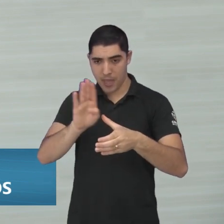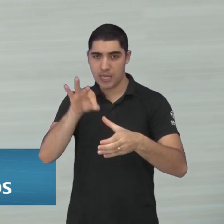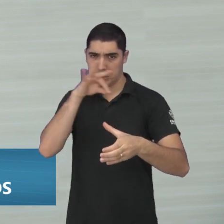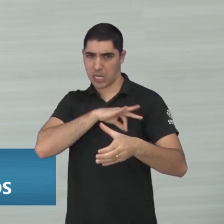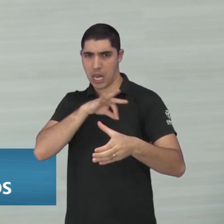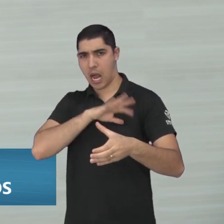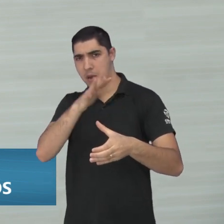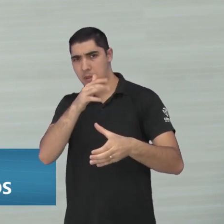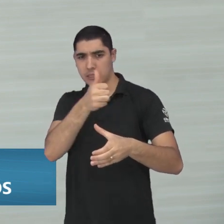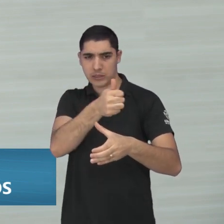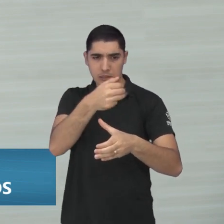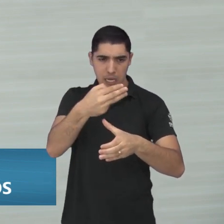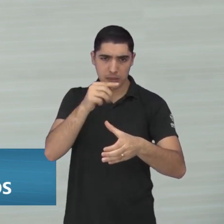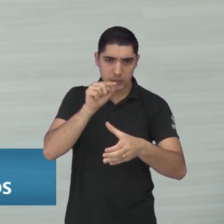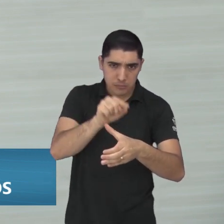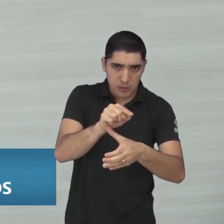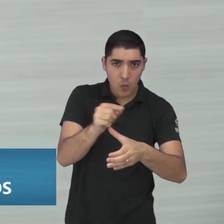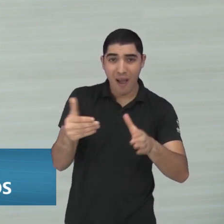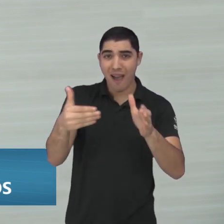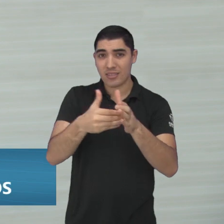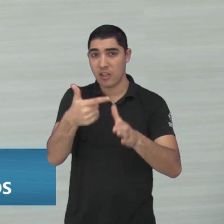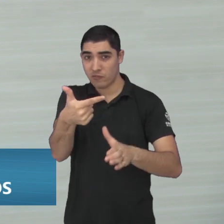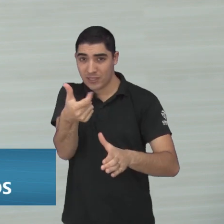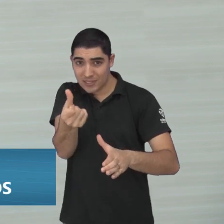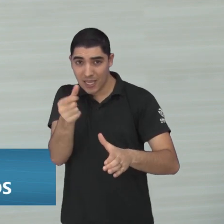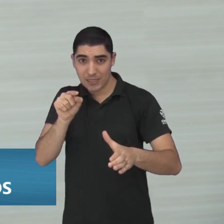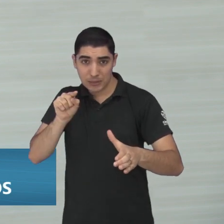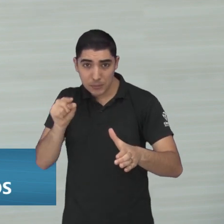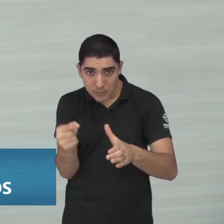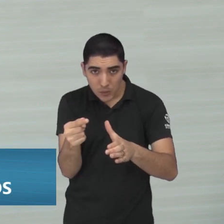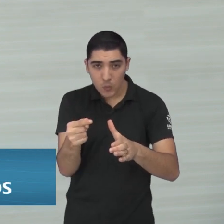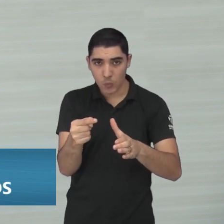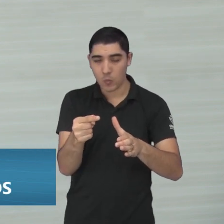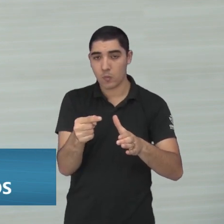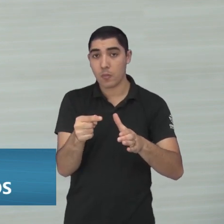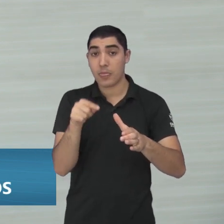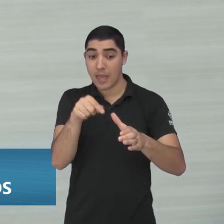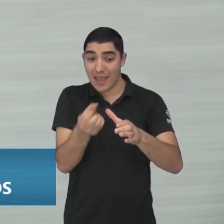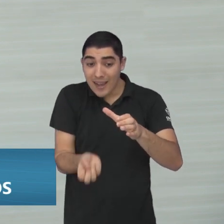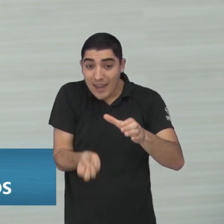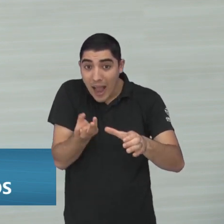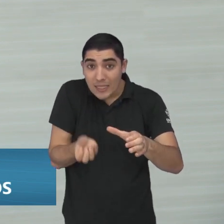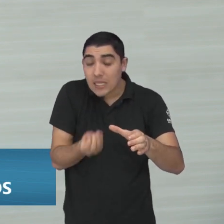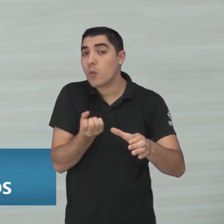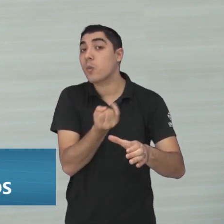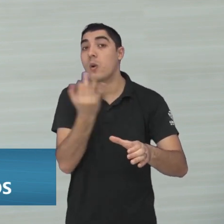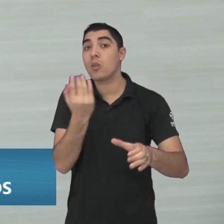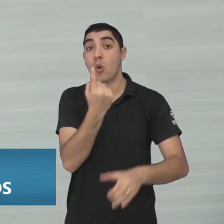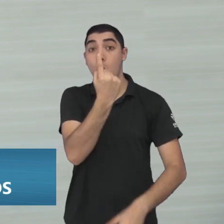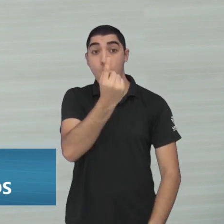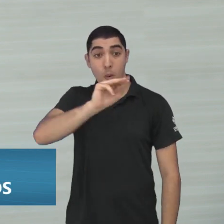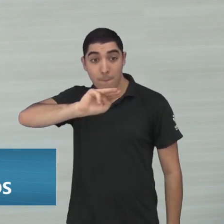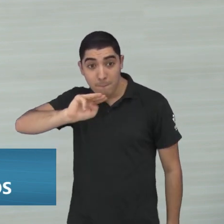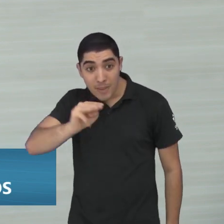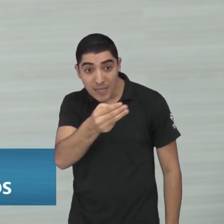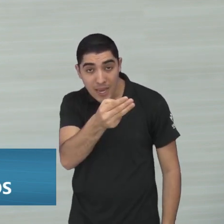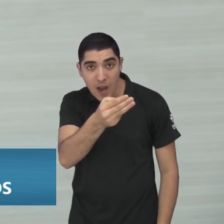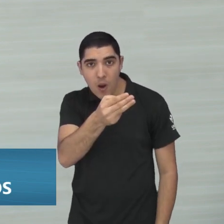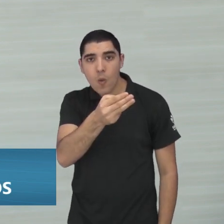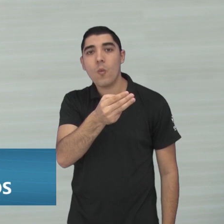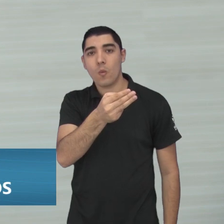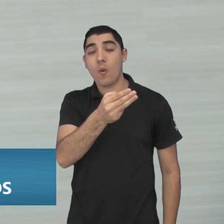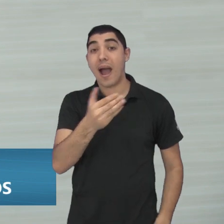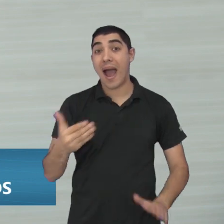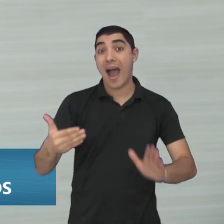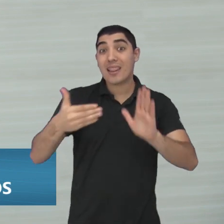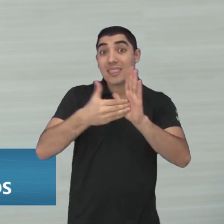com renda entre 13 mil e 26 mil reais de renda mensal, o gasto pode chegar de 1 milhão e 200 mil